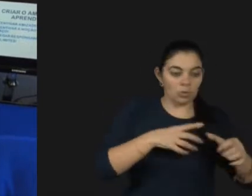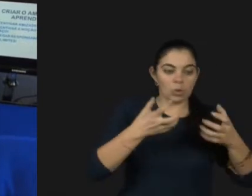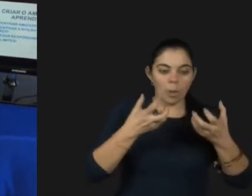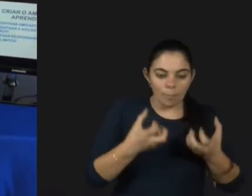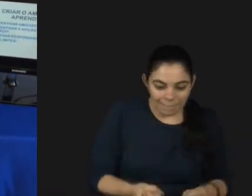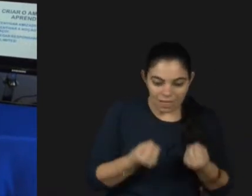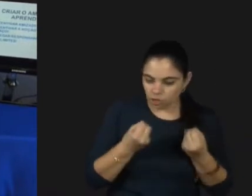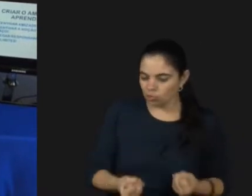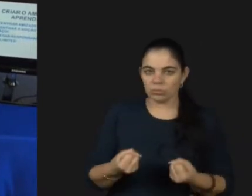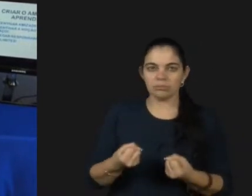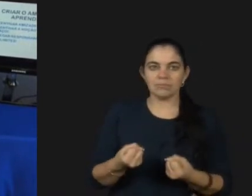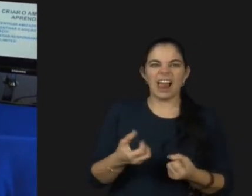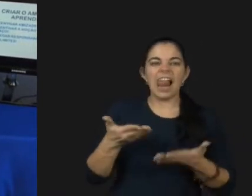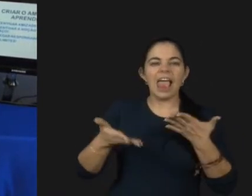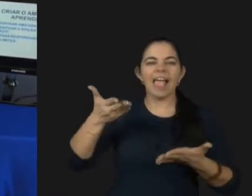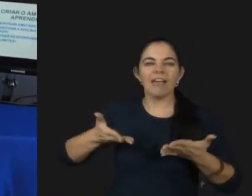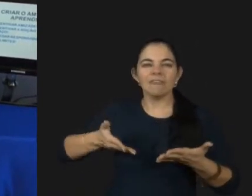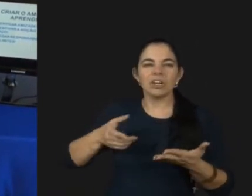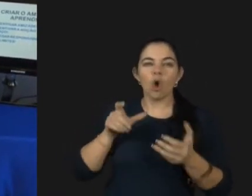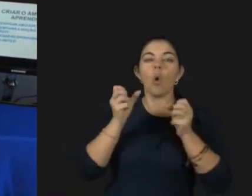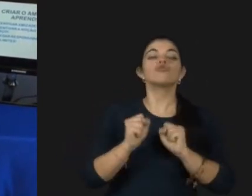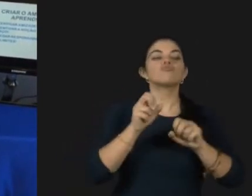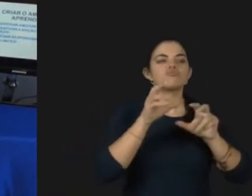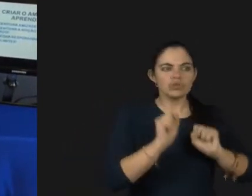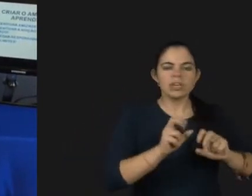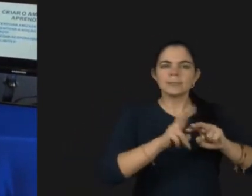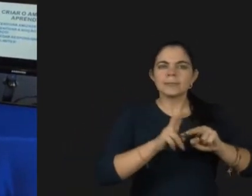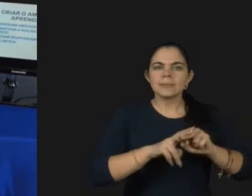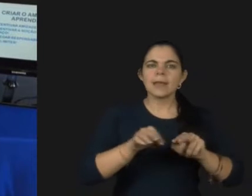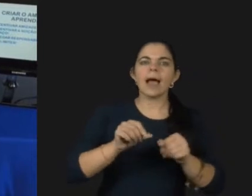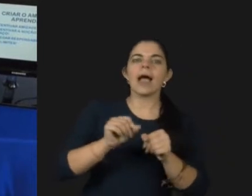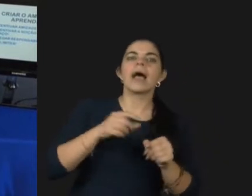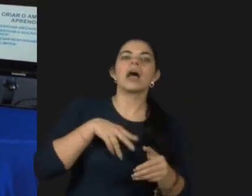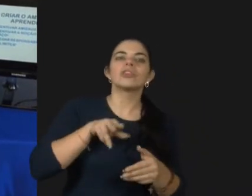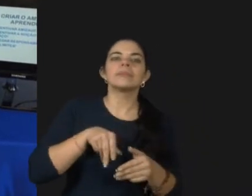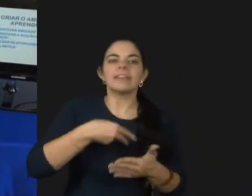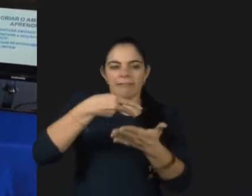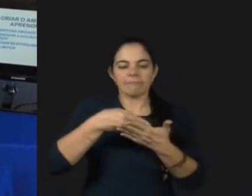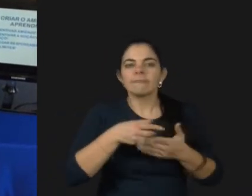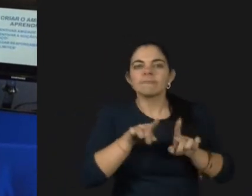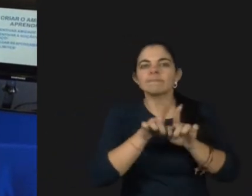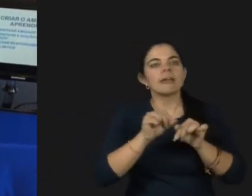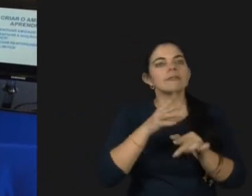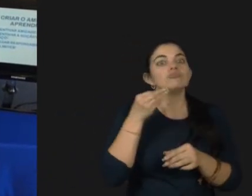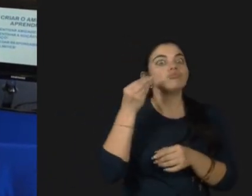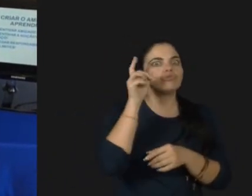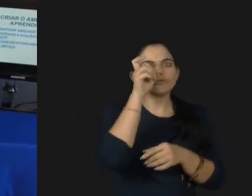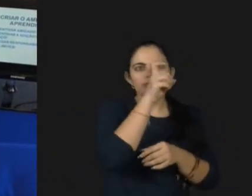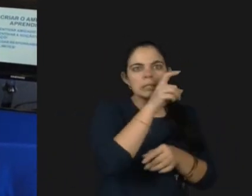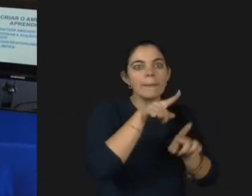das coisas, onde eu ia me sentar, onde eu ia me deitar. Tudo isso era difícil para mim,